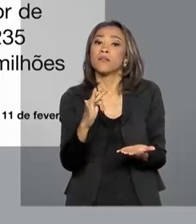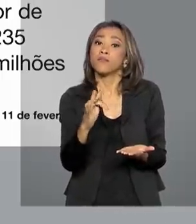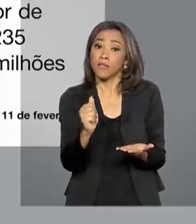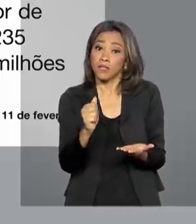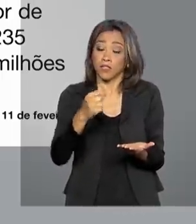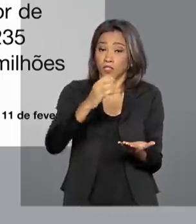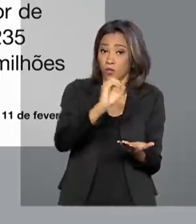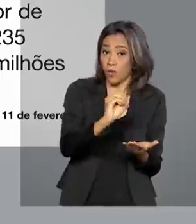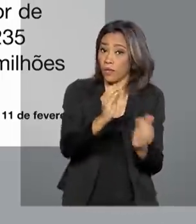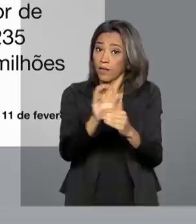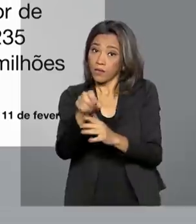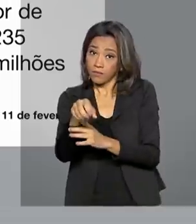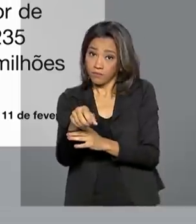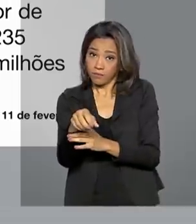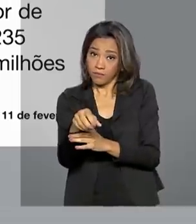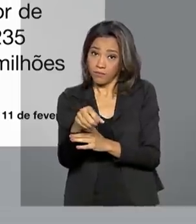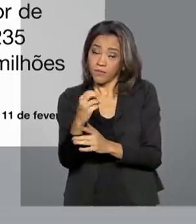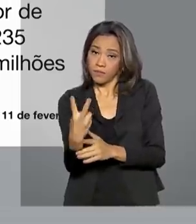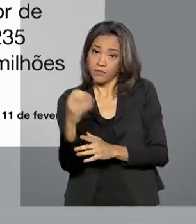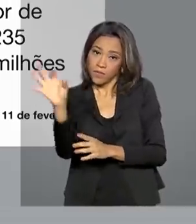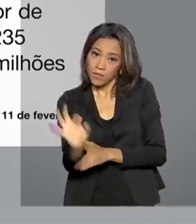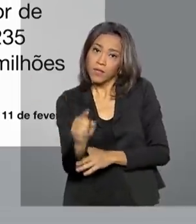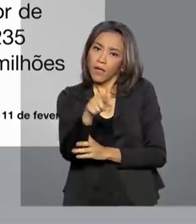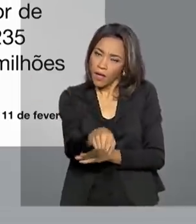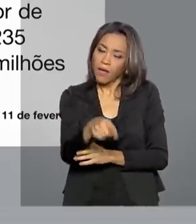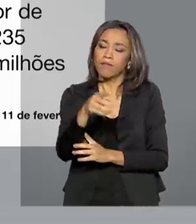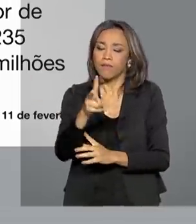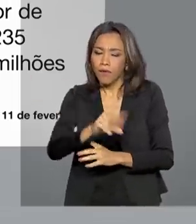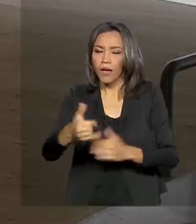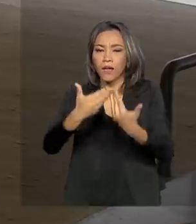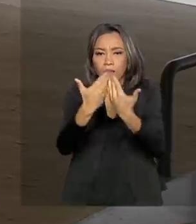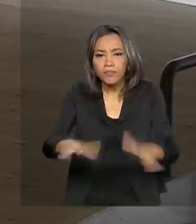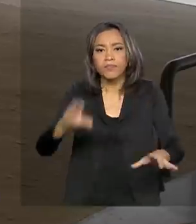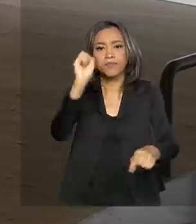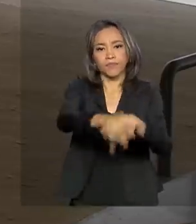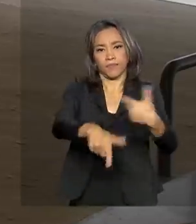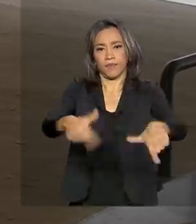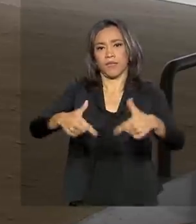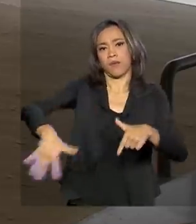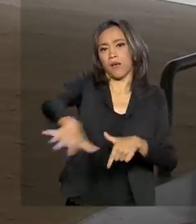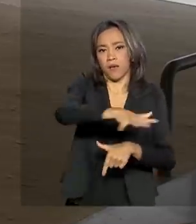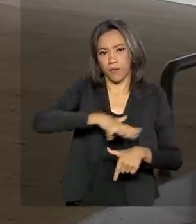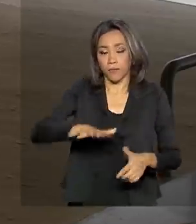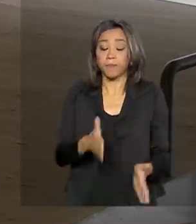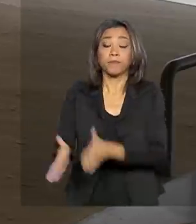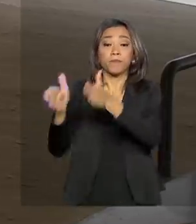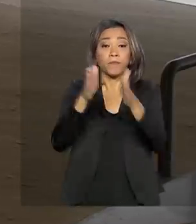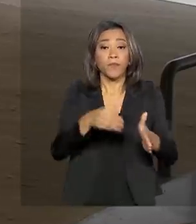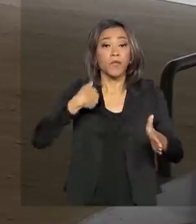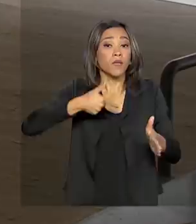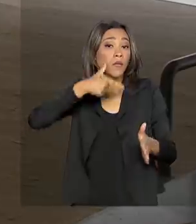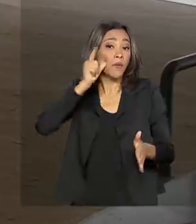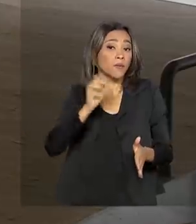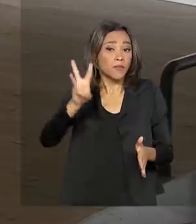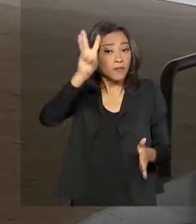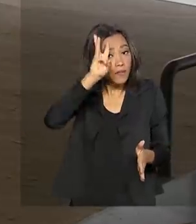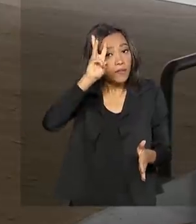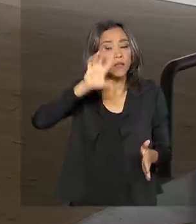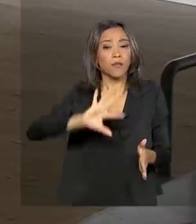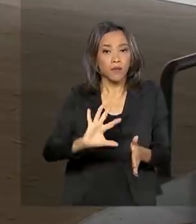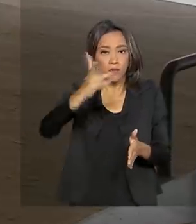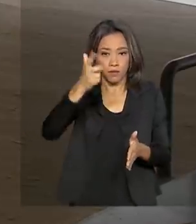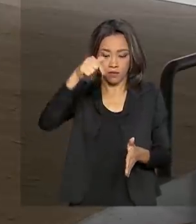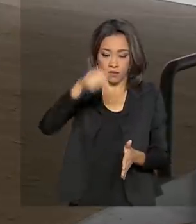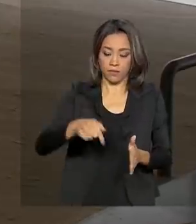a medida representa maior produção e empregos para o país. E nessa terça-feira, ontem, ocorreu aqui no